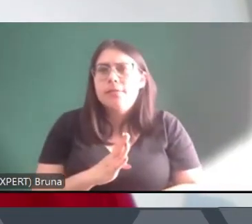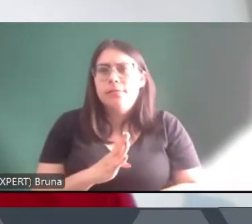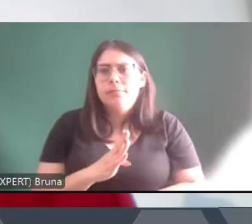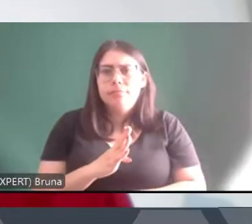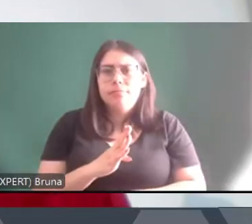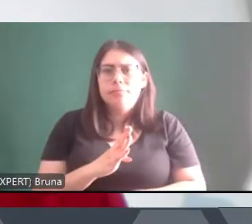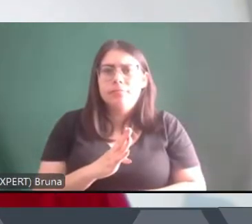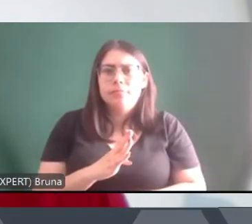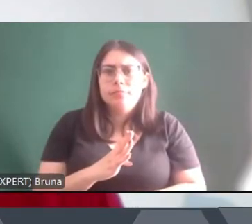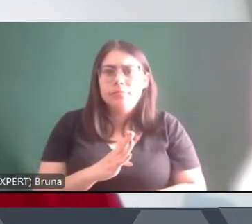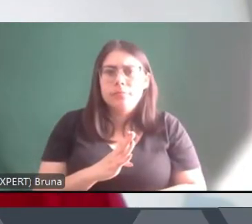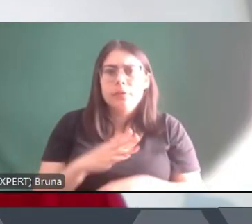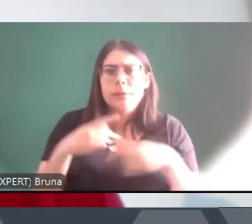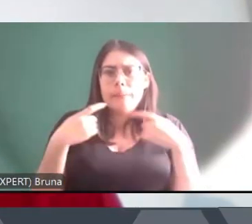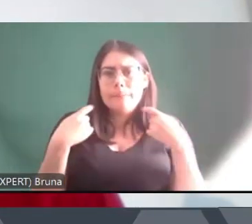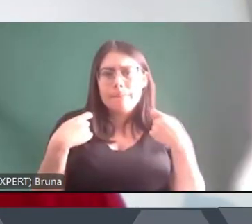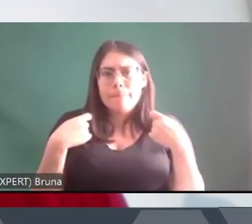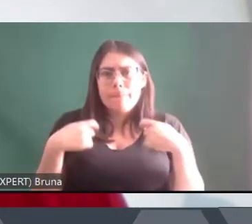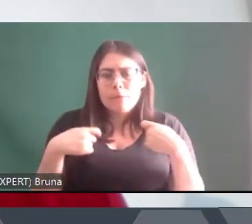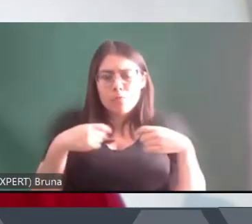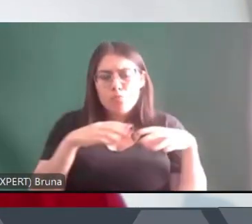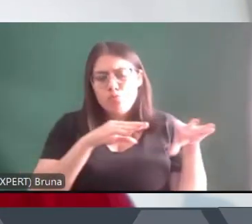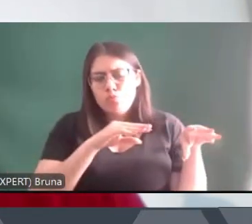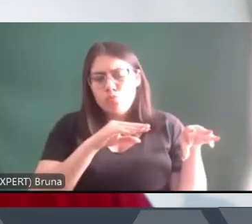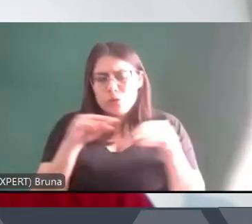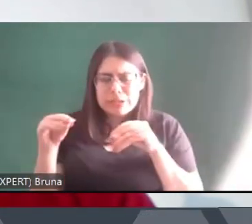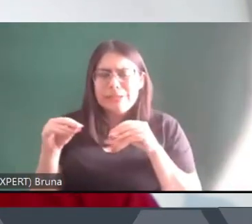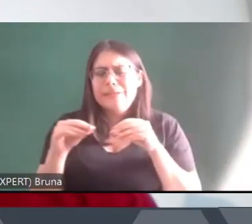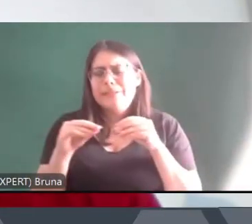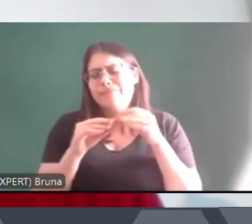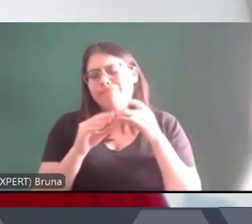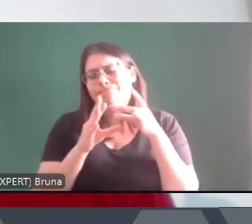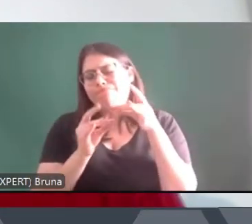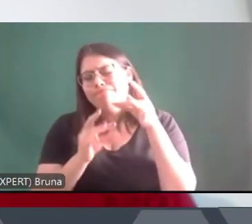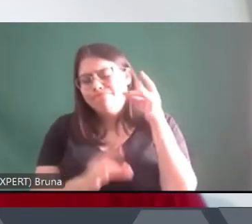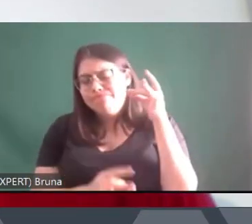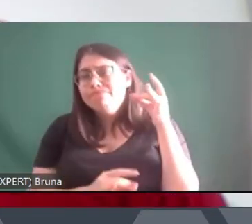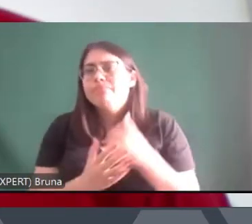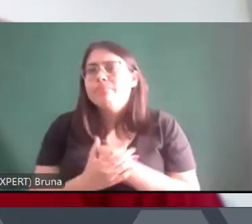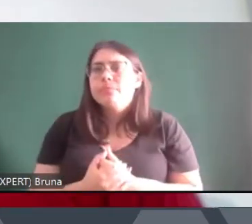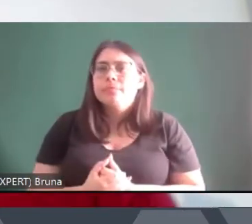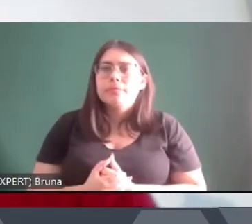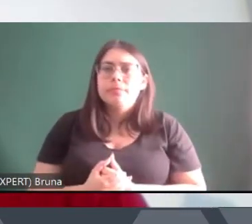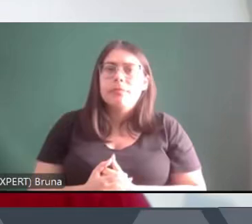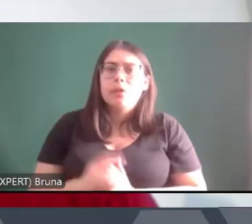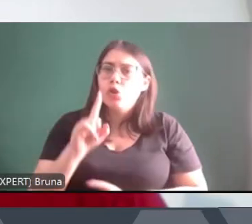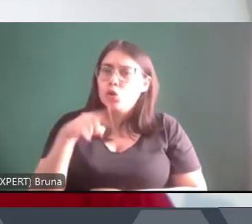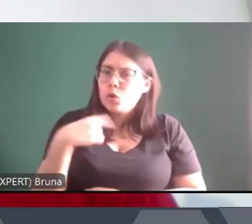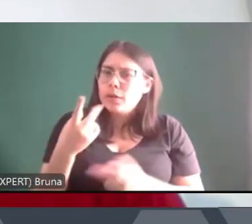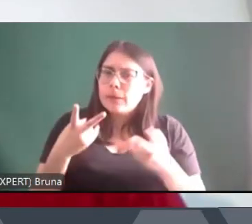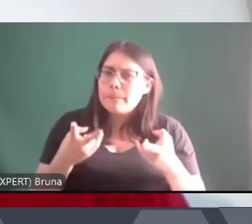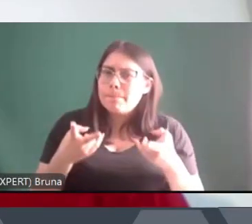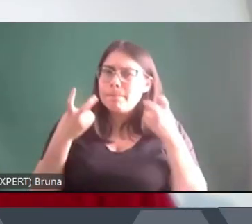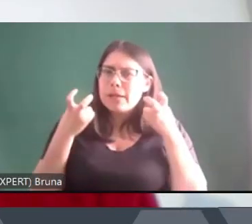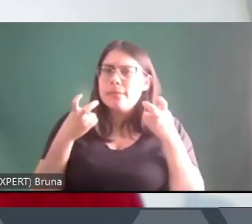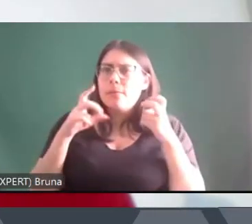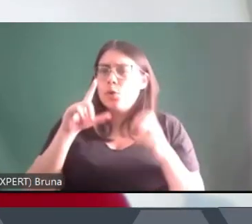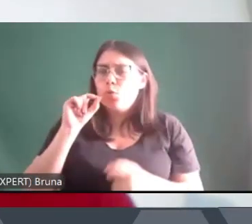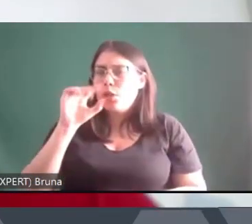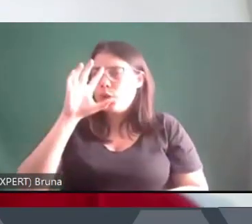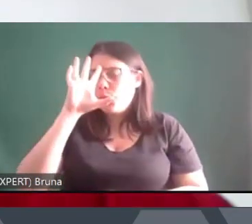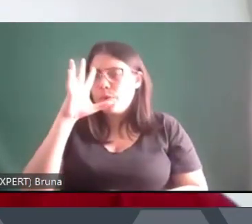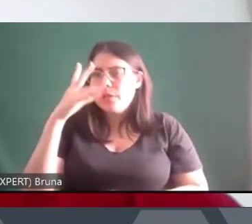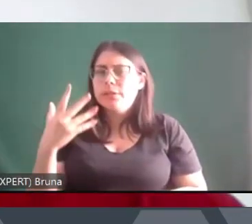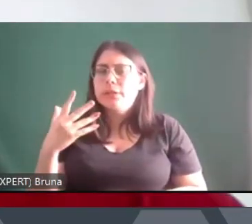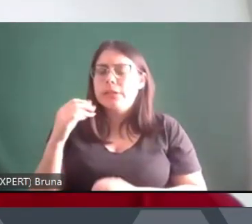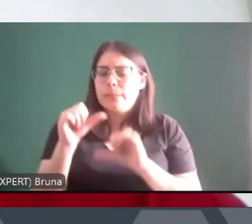migração interna muito intenso e muito profundo. Para a gente ter uma ideia da profundidade dessa